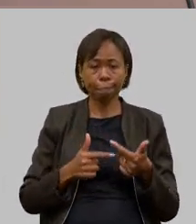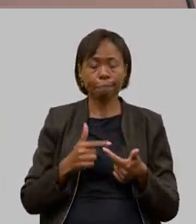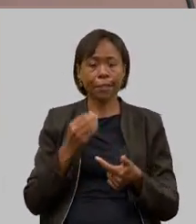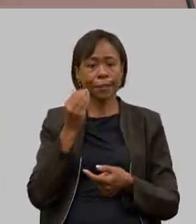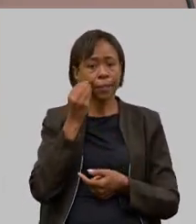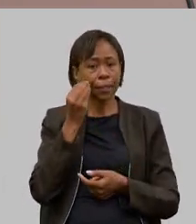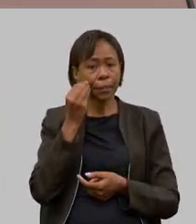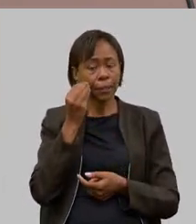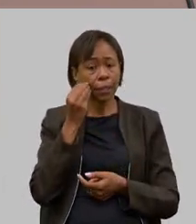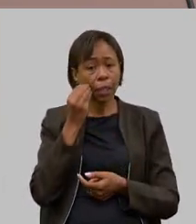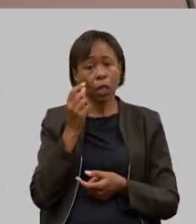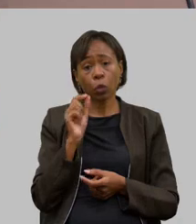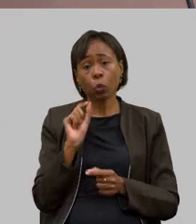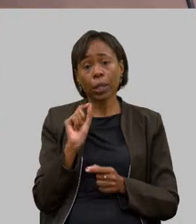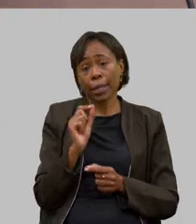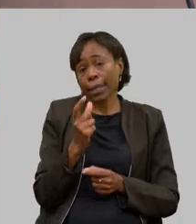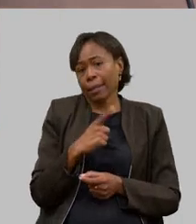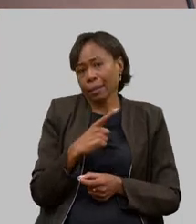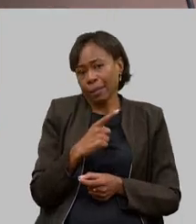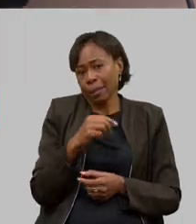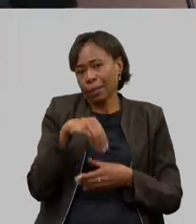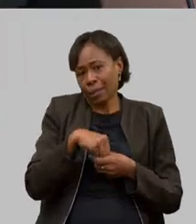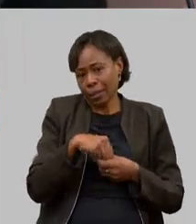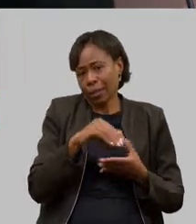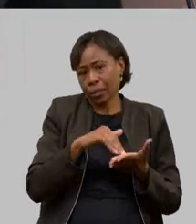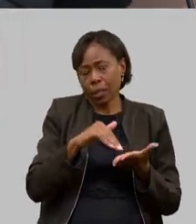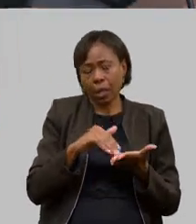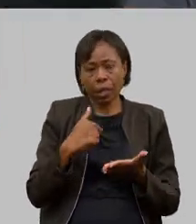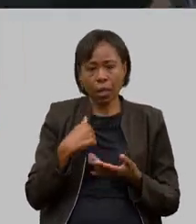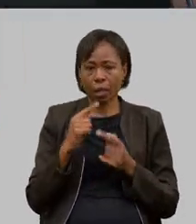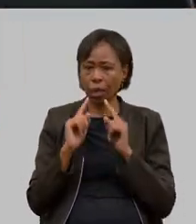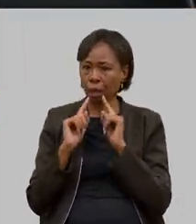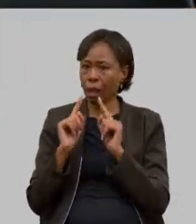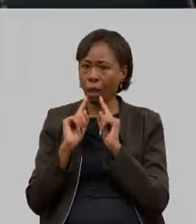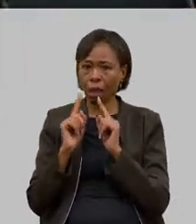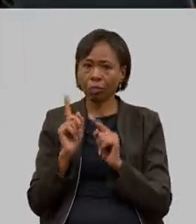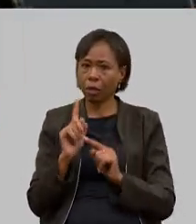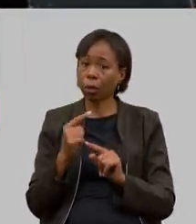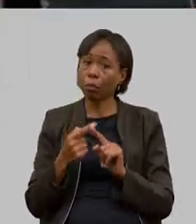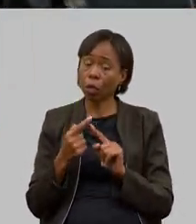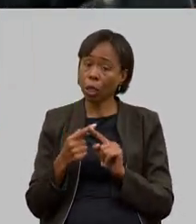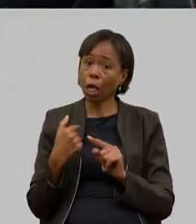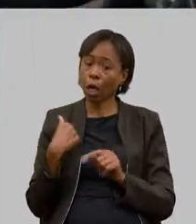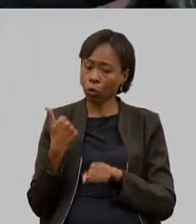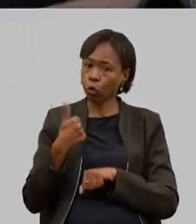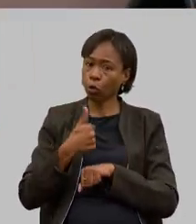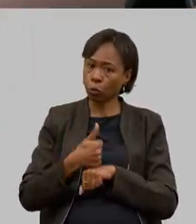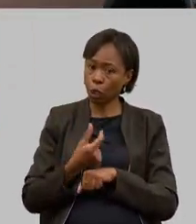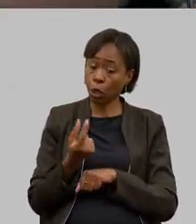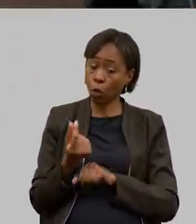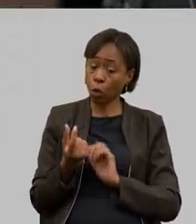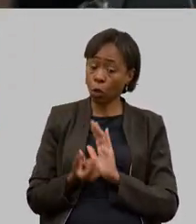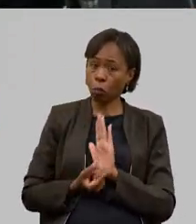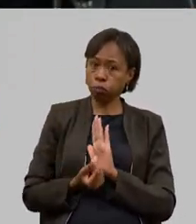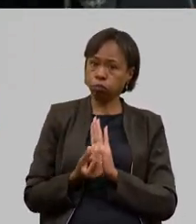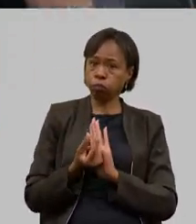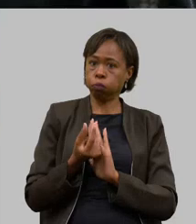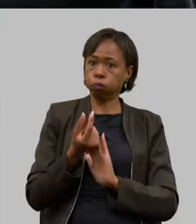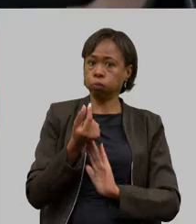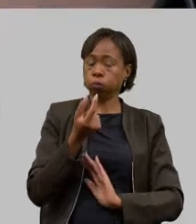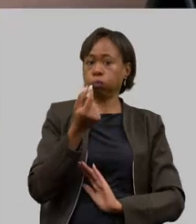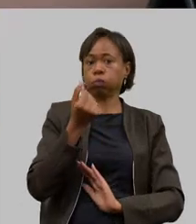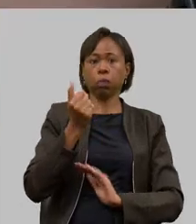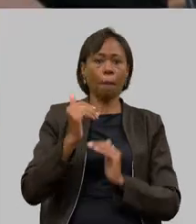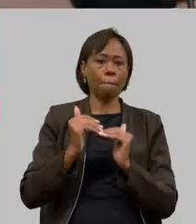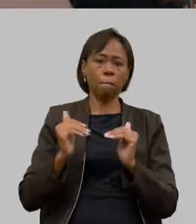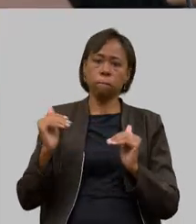nós temos na secretaria eu não posso reclamar porque depois que eu assumi a secretaria o orçamento aumentou 200% eu